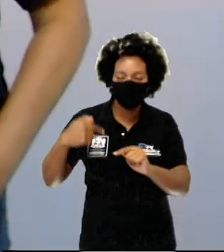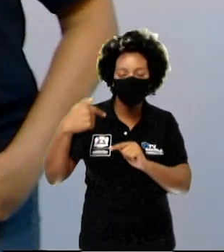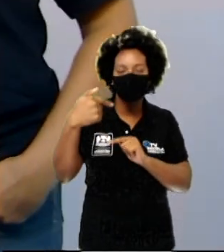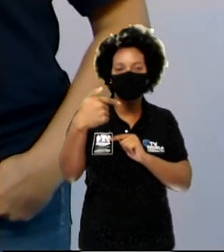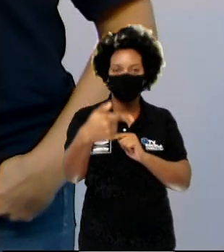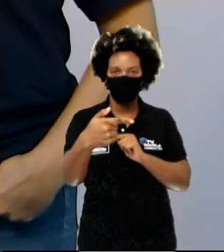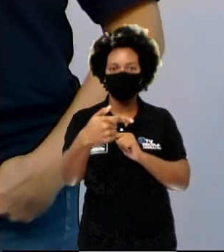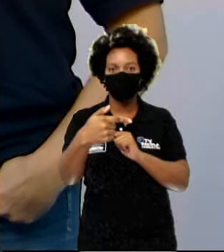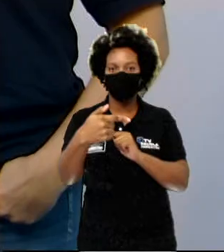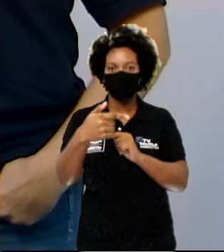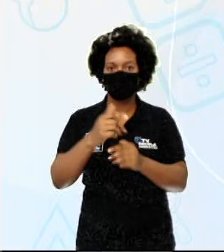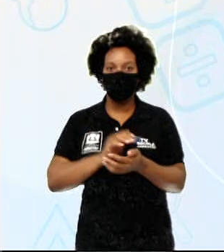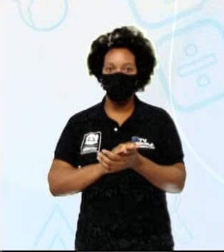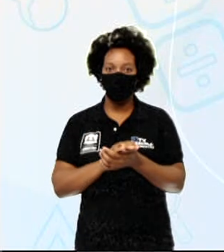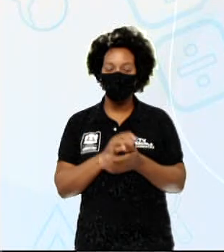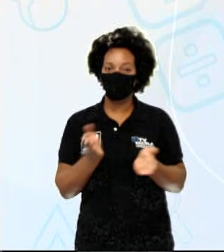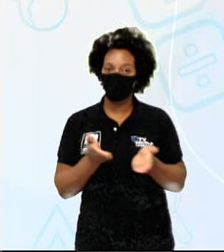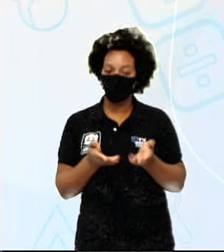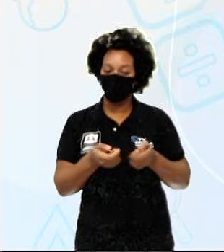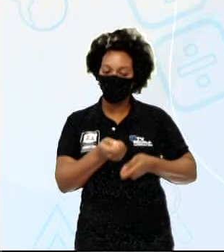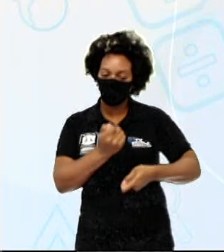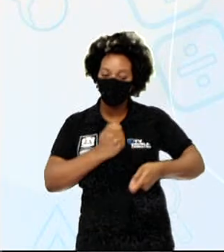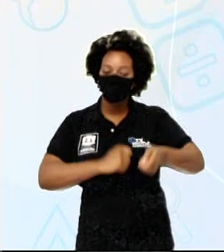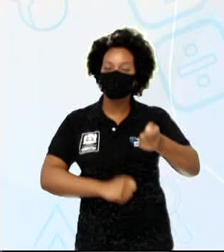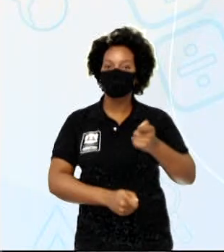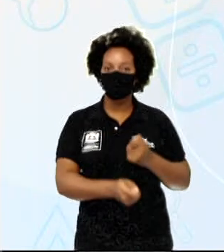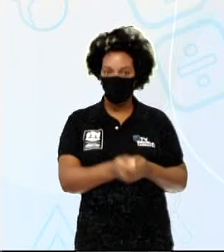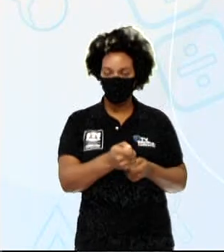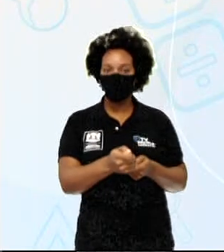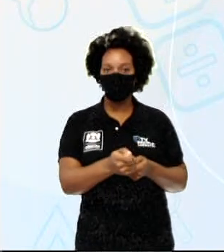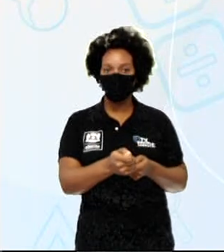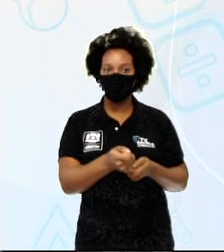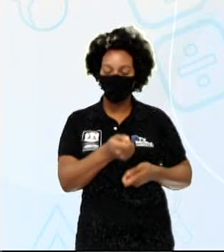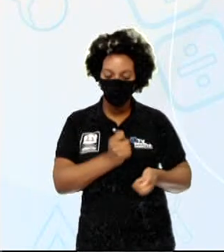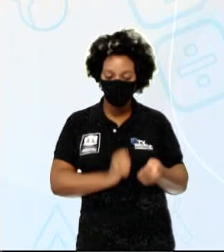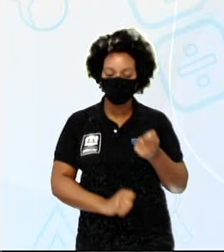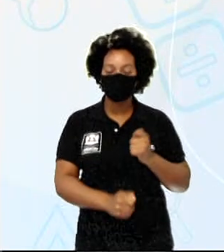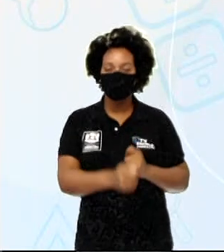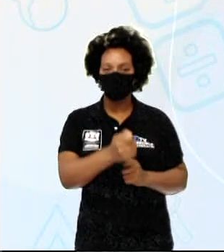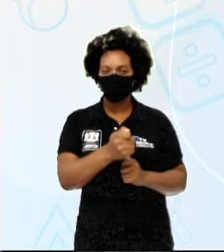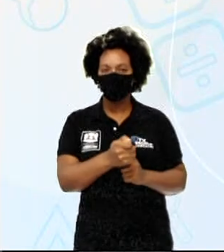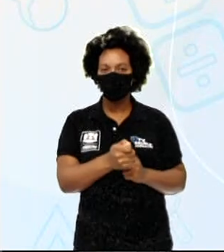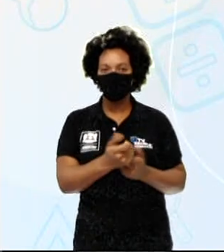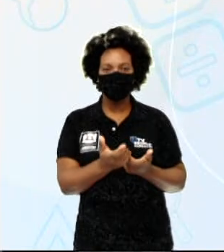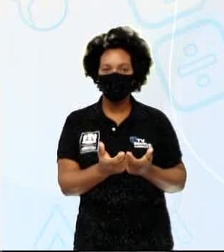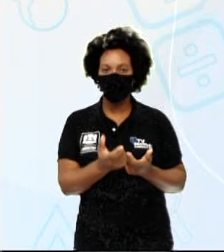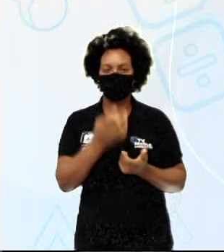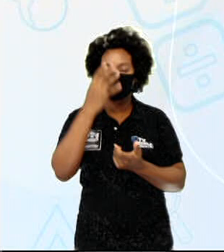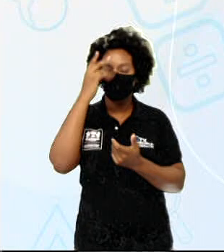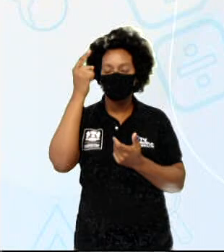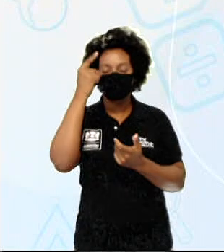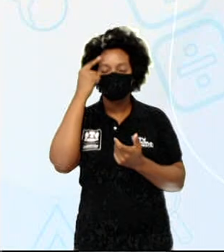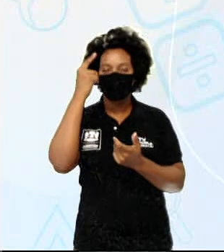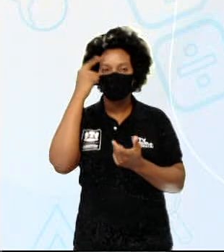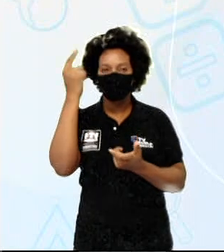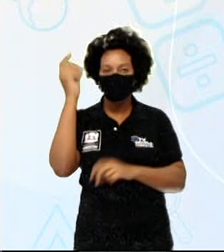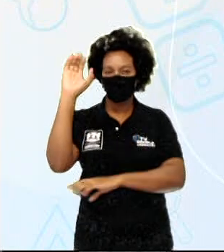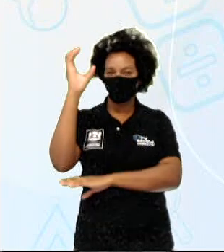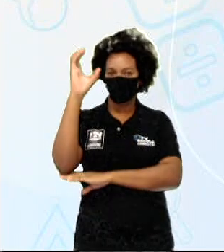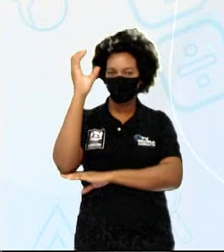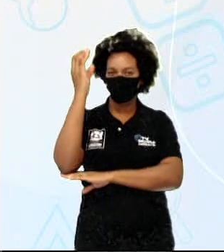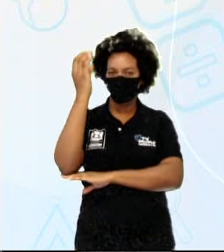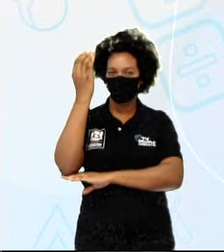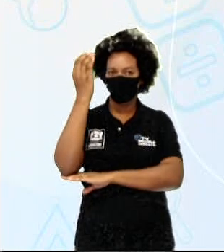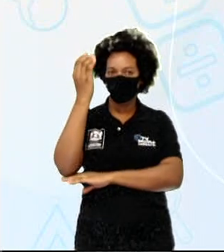passar agora para o evolucionismo. O evolucionismo foi uma ideia de um cientista